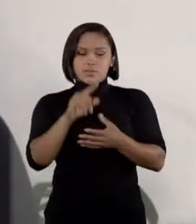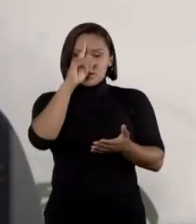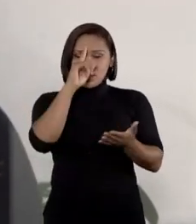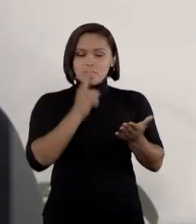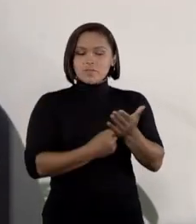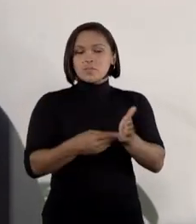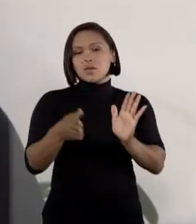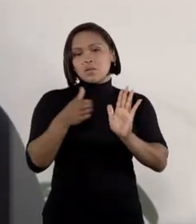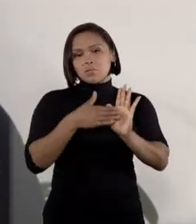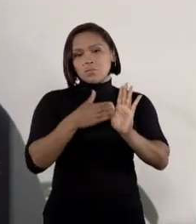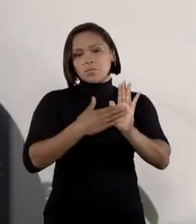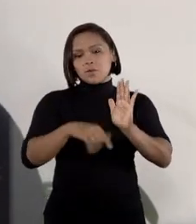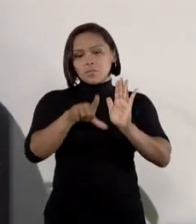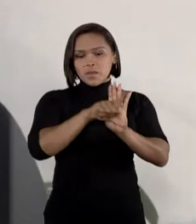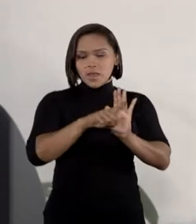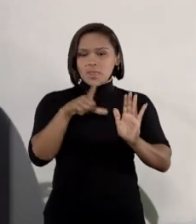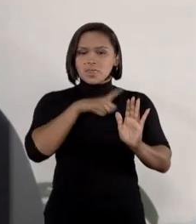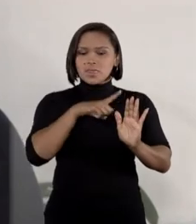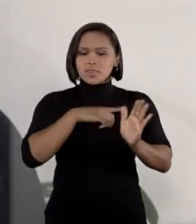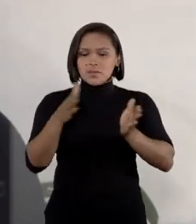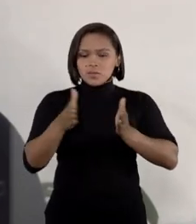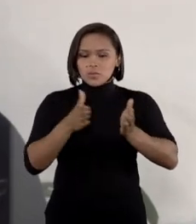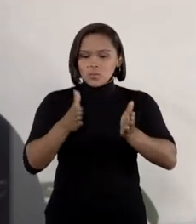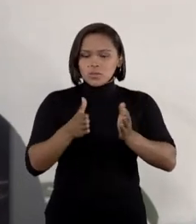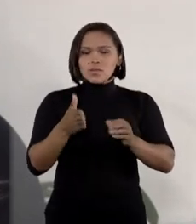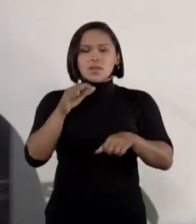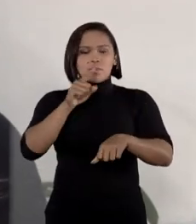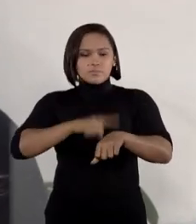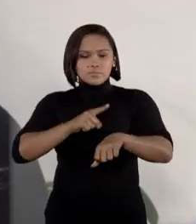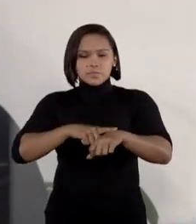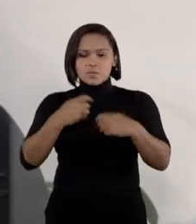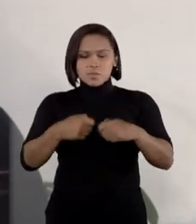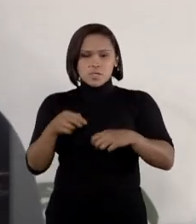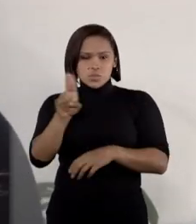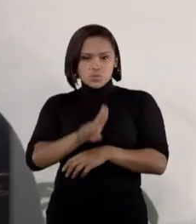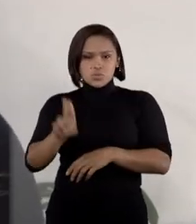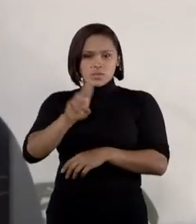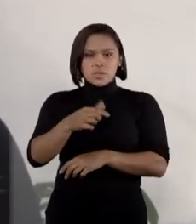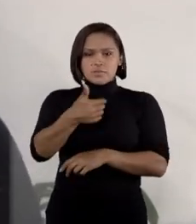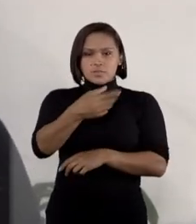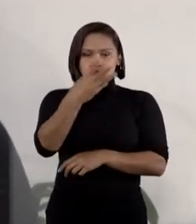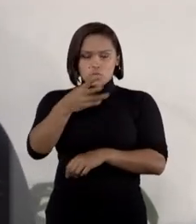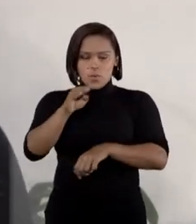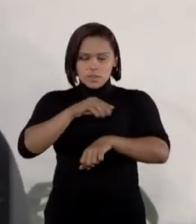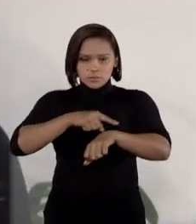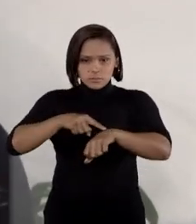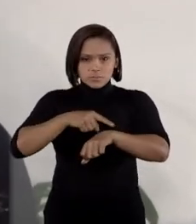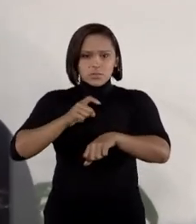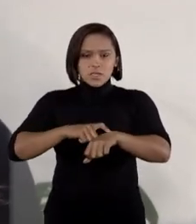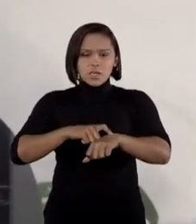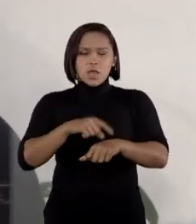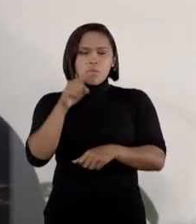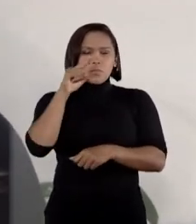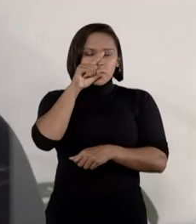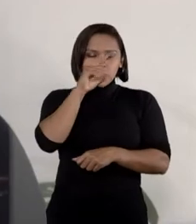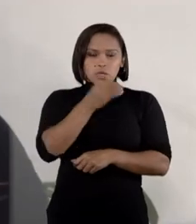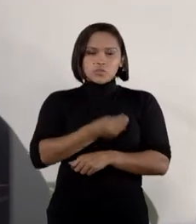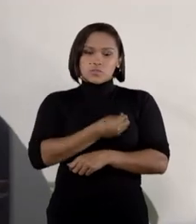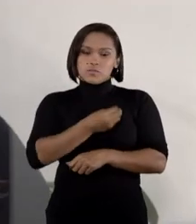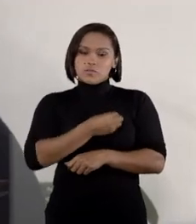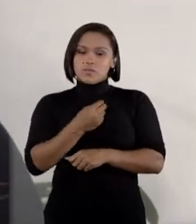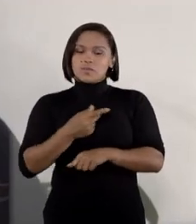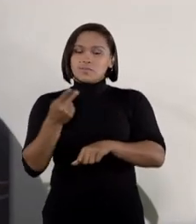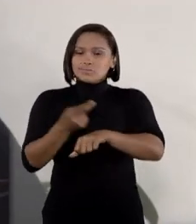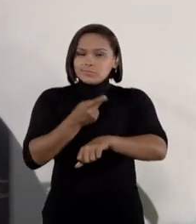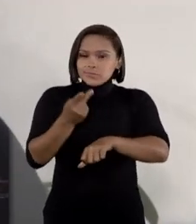própria lei prevê prazos de carência superiores a 24 horas para procedimentos que não envolvam risco imediato de vida ou